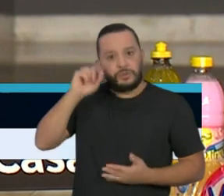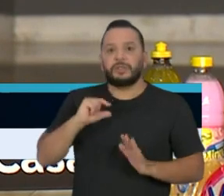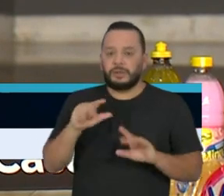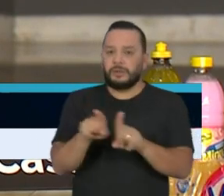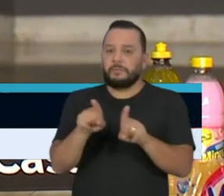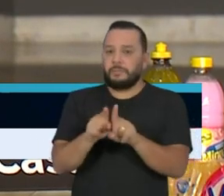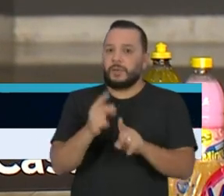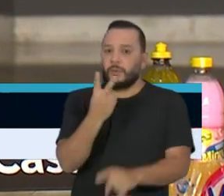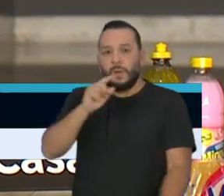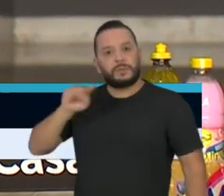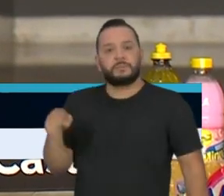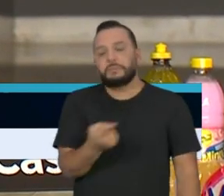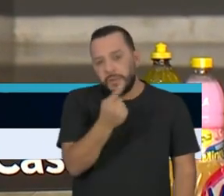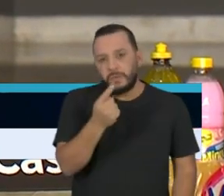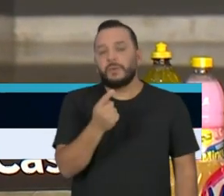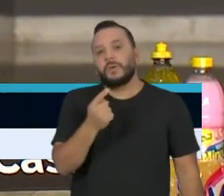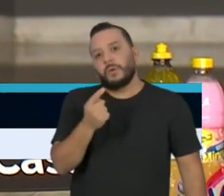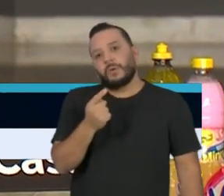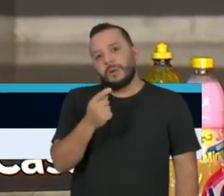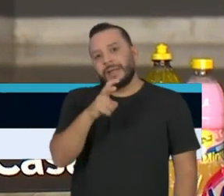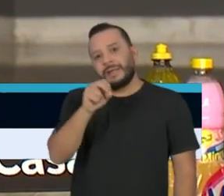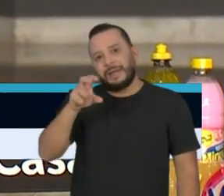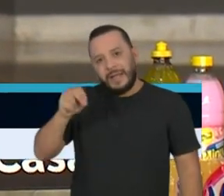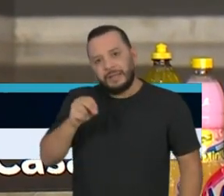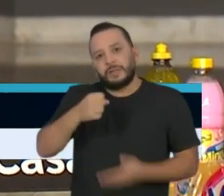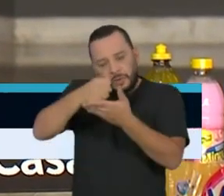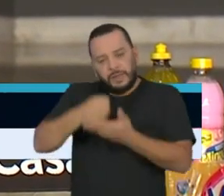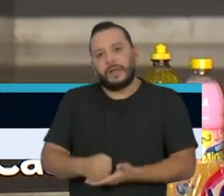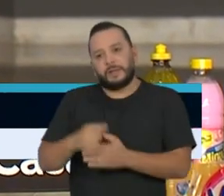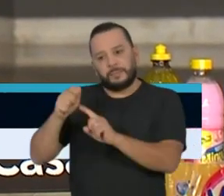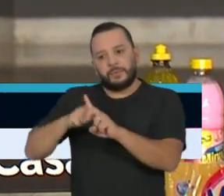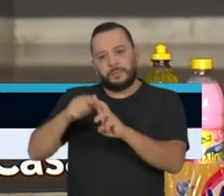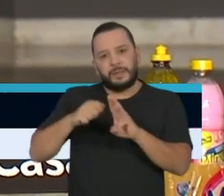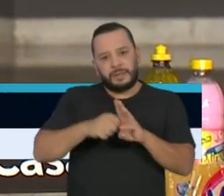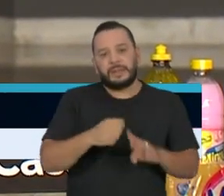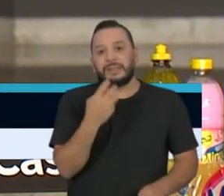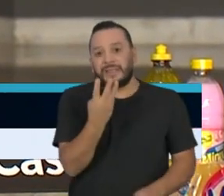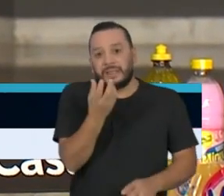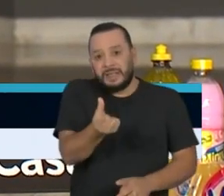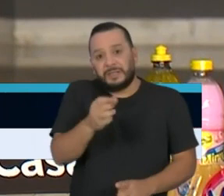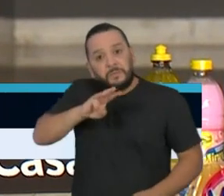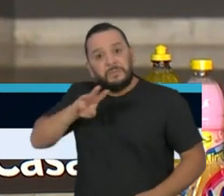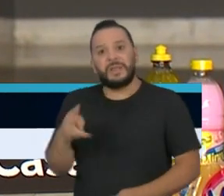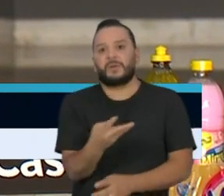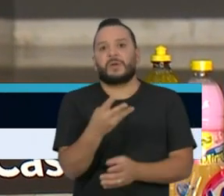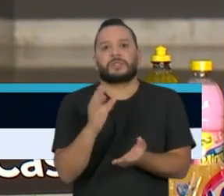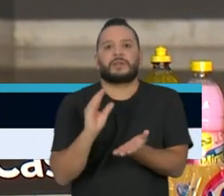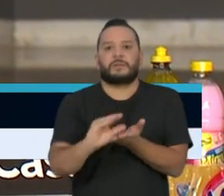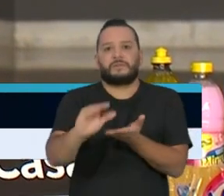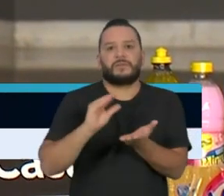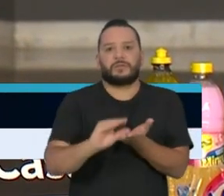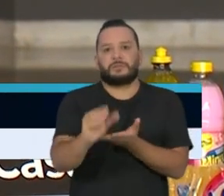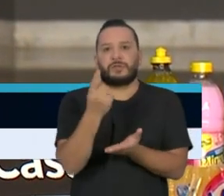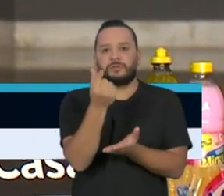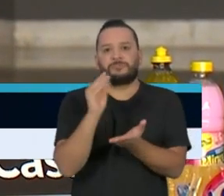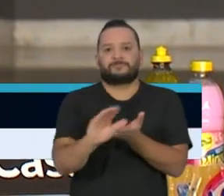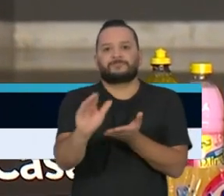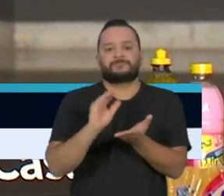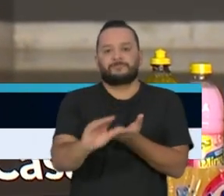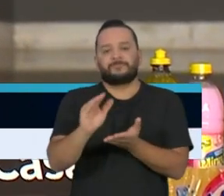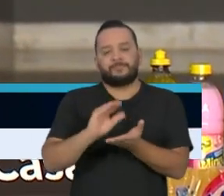2.500 toneladas por mês, 36 milhões de investimentos, se considerarmos os próximos quatro meses.